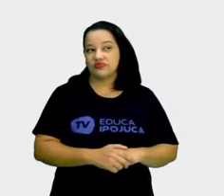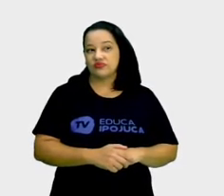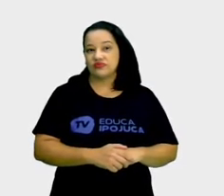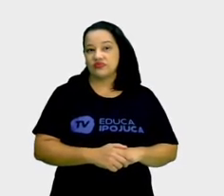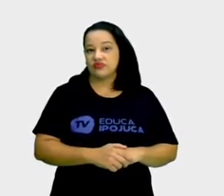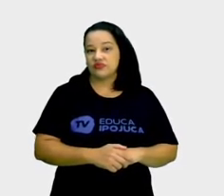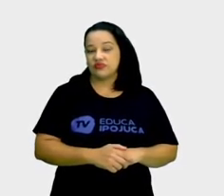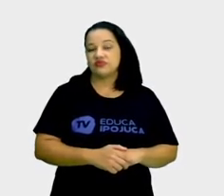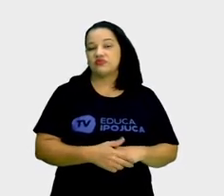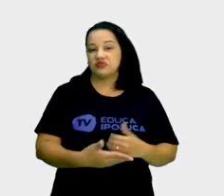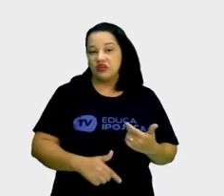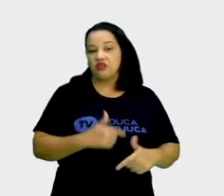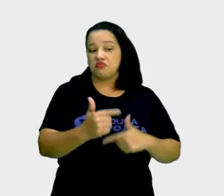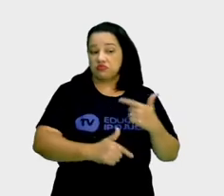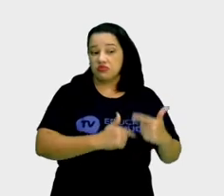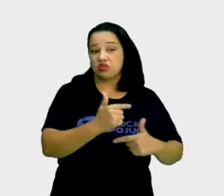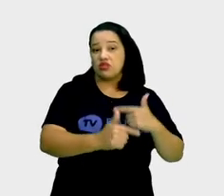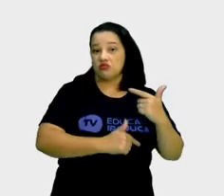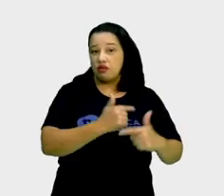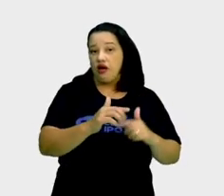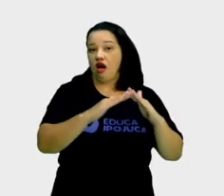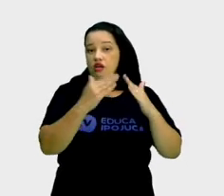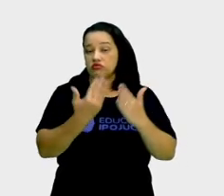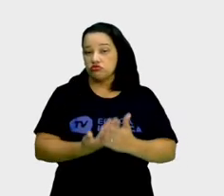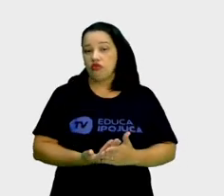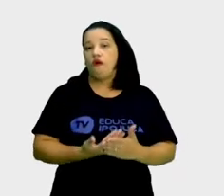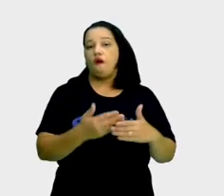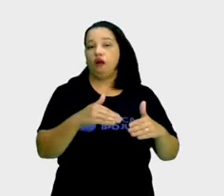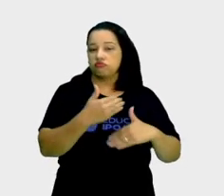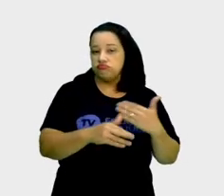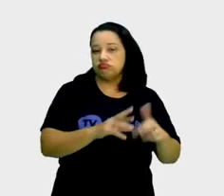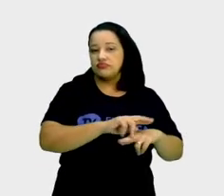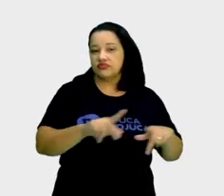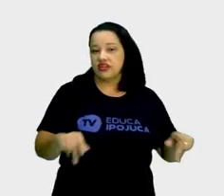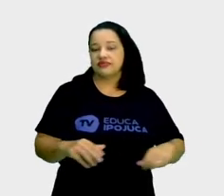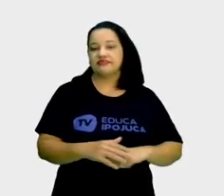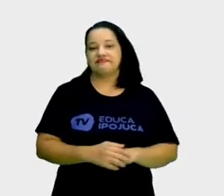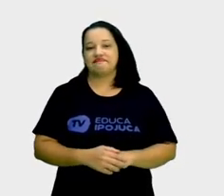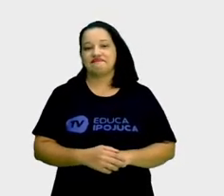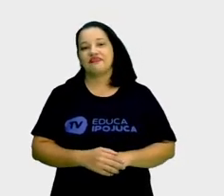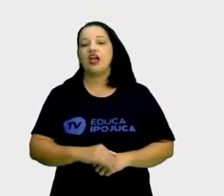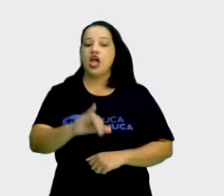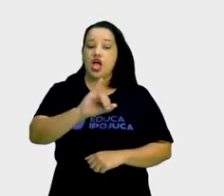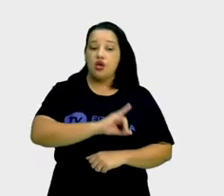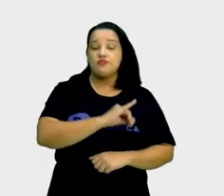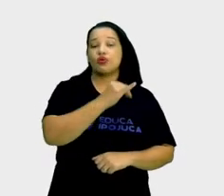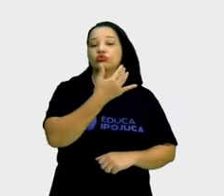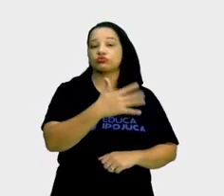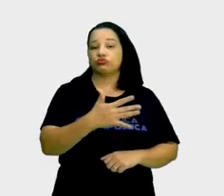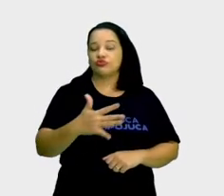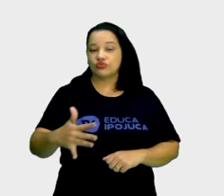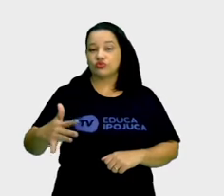tudo, para emprego, para escola. Ipojuca, cidade